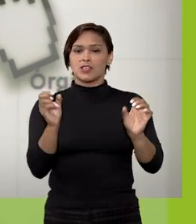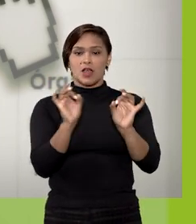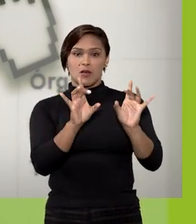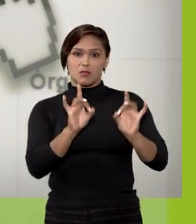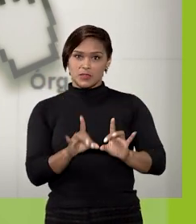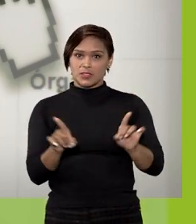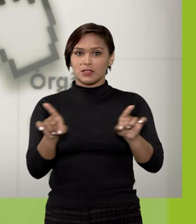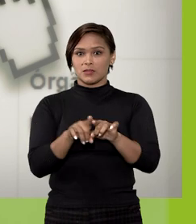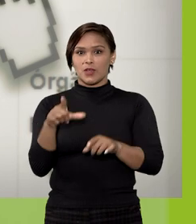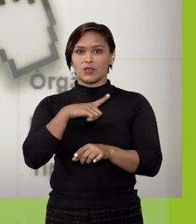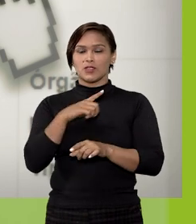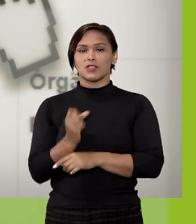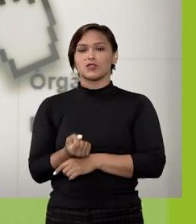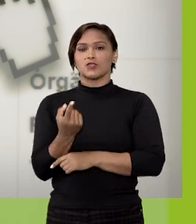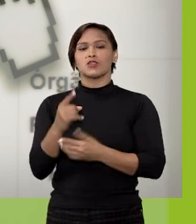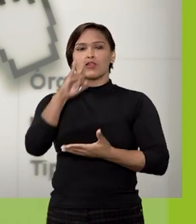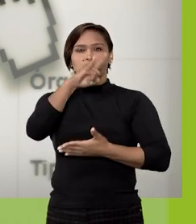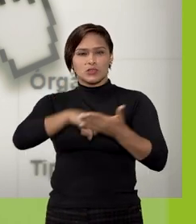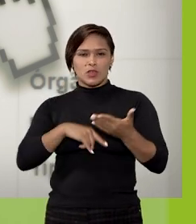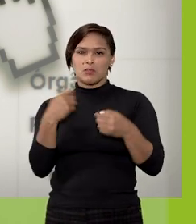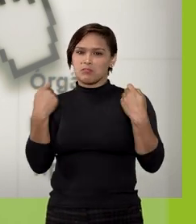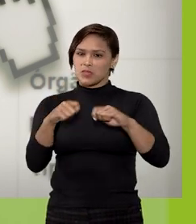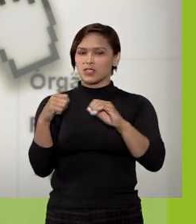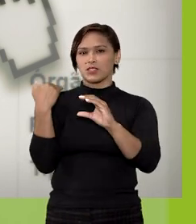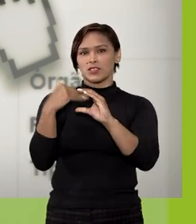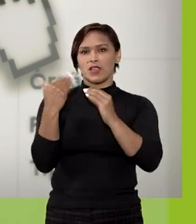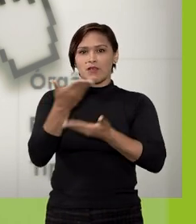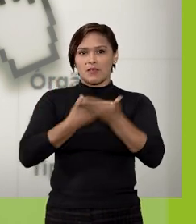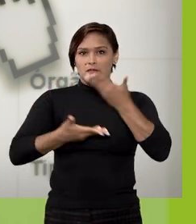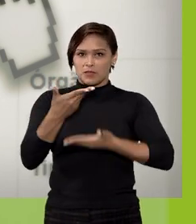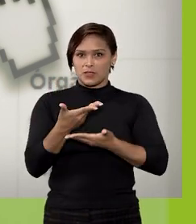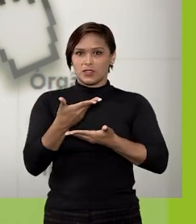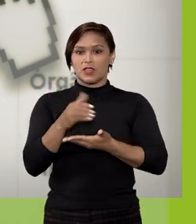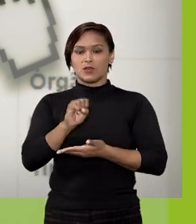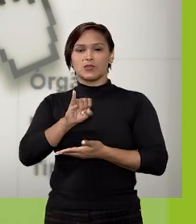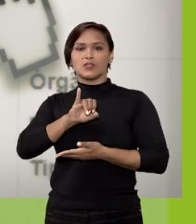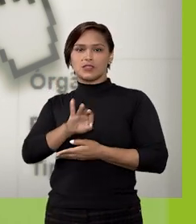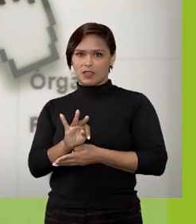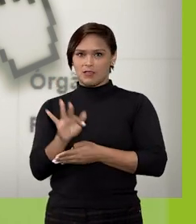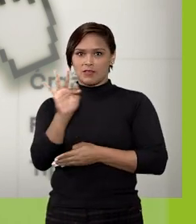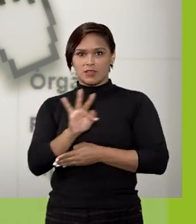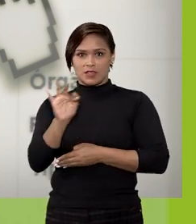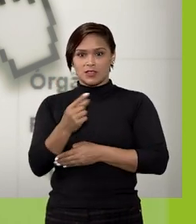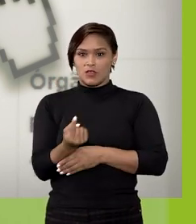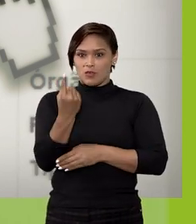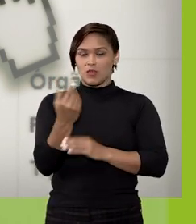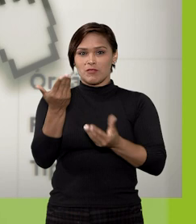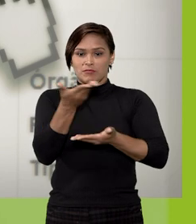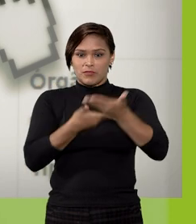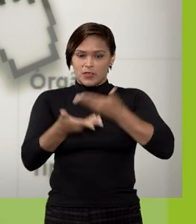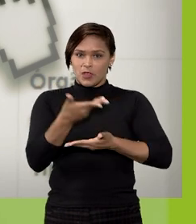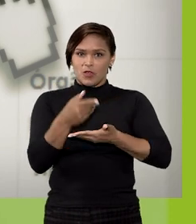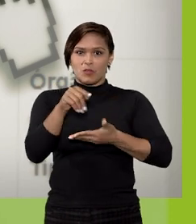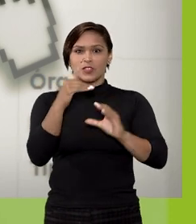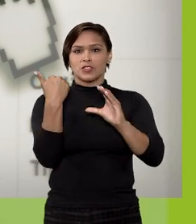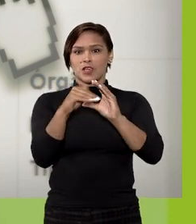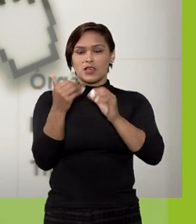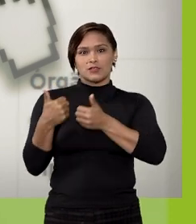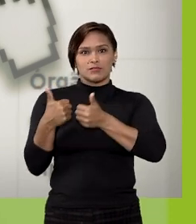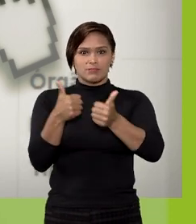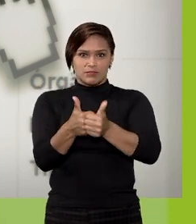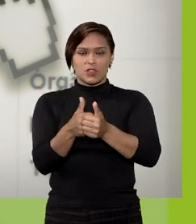principal, contendo somente os documentos que devem ser compartilhados. No SEI Federação, uma vez compartilhado e